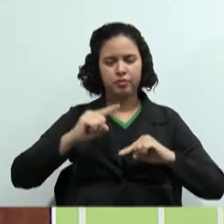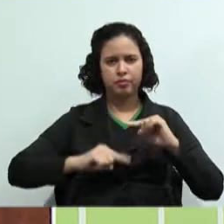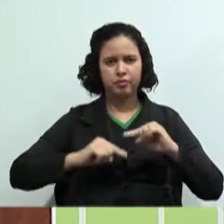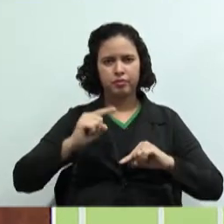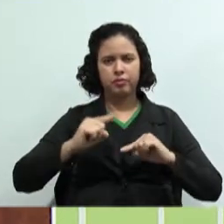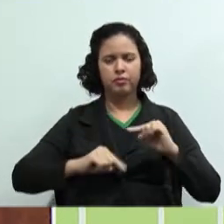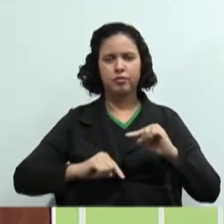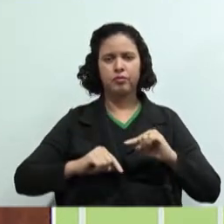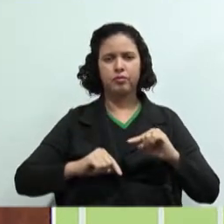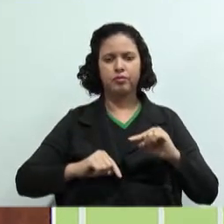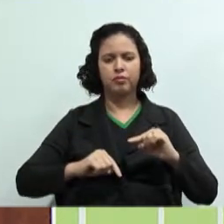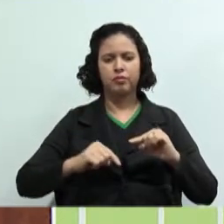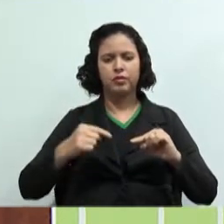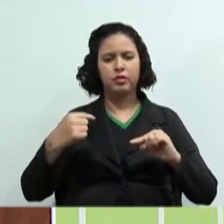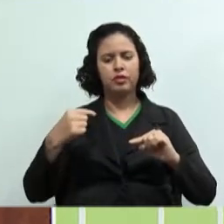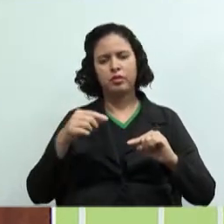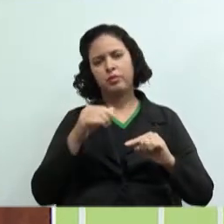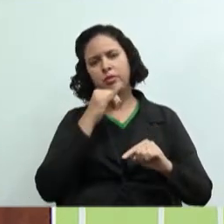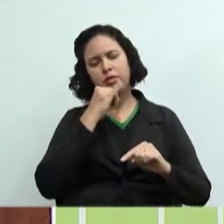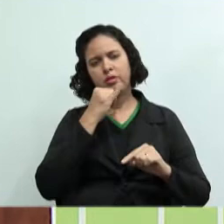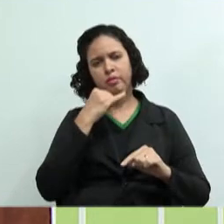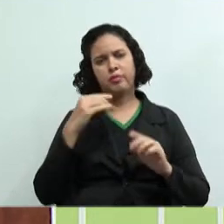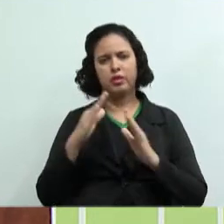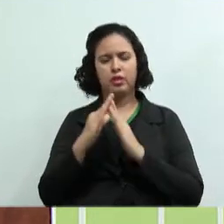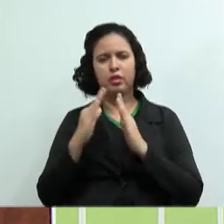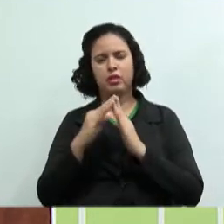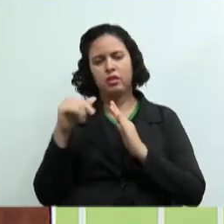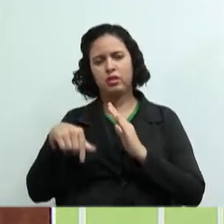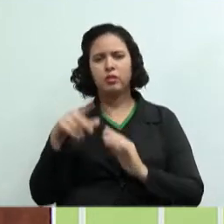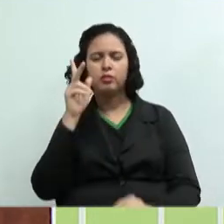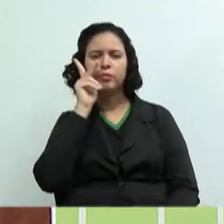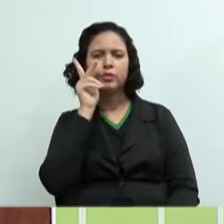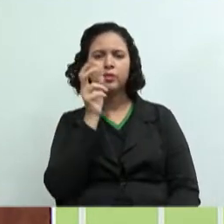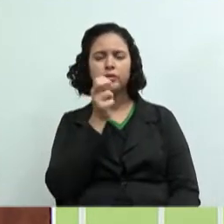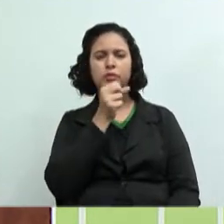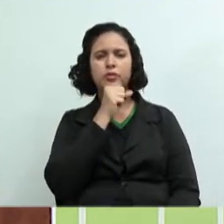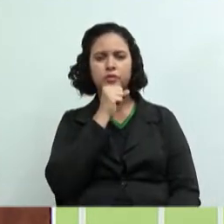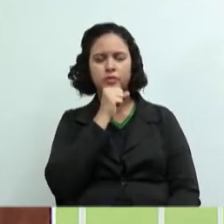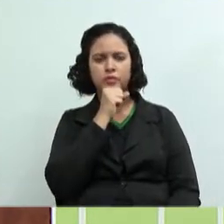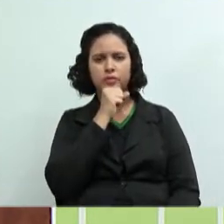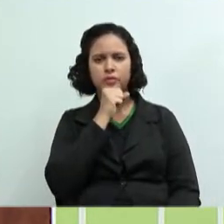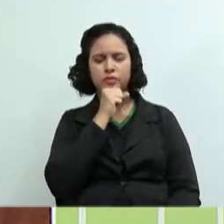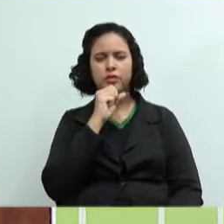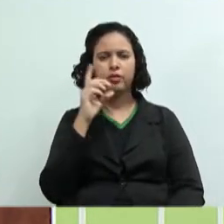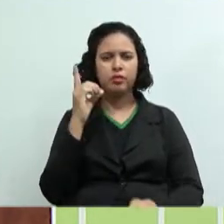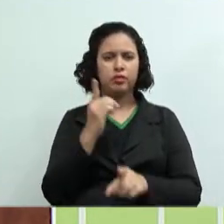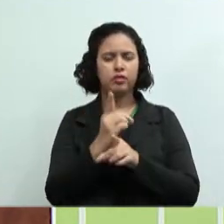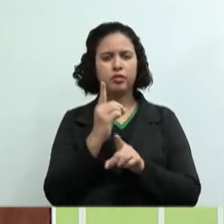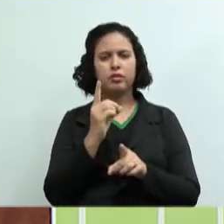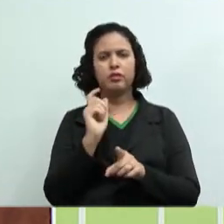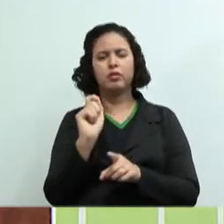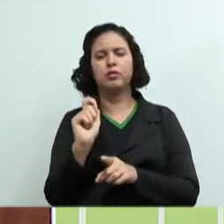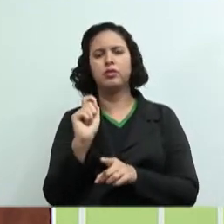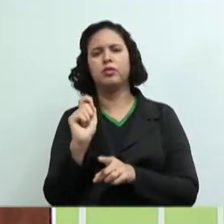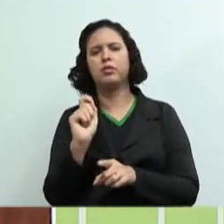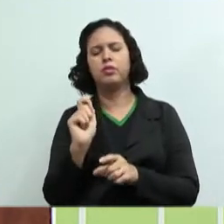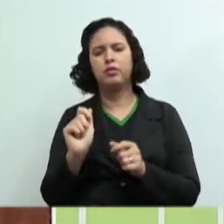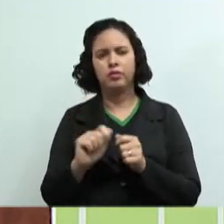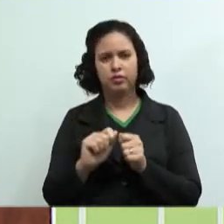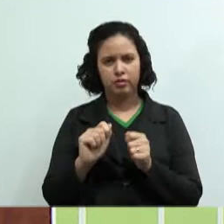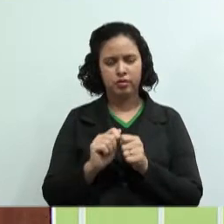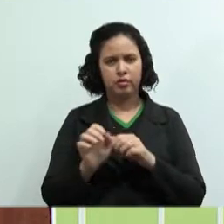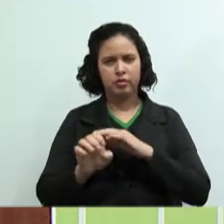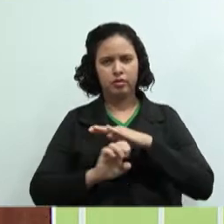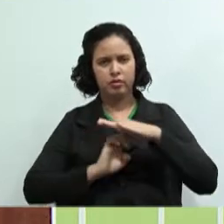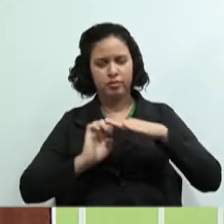Vamos lá, eu moro aqui em Porto Velho. Então, vamos lá, eu vou identificar o quê? vou produzir, vou montar uma empresa,